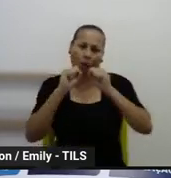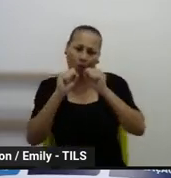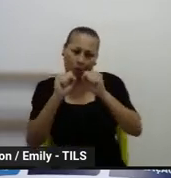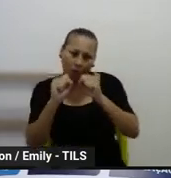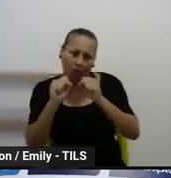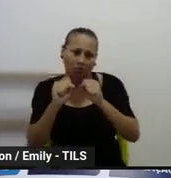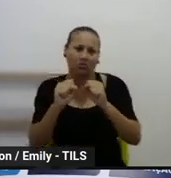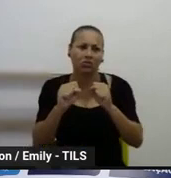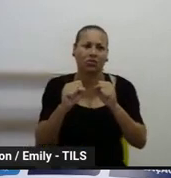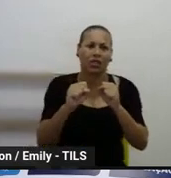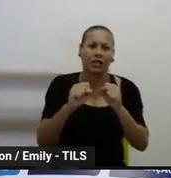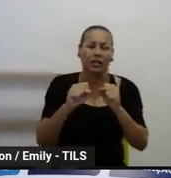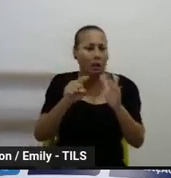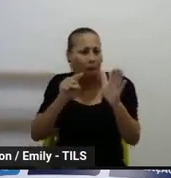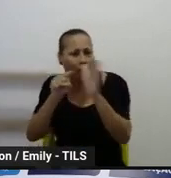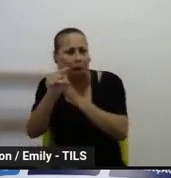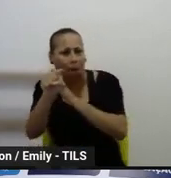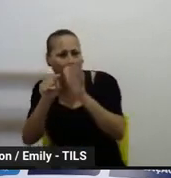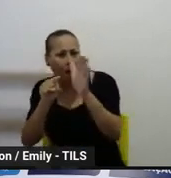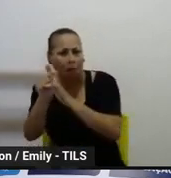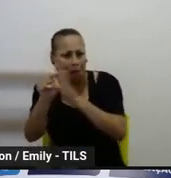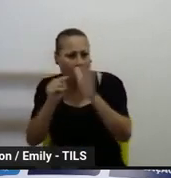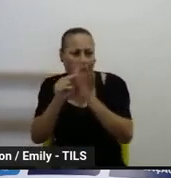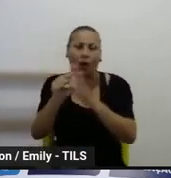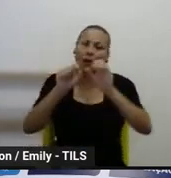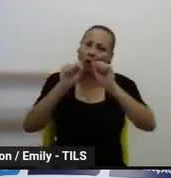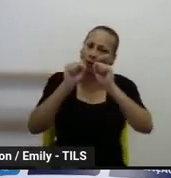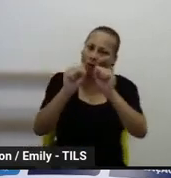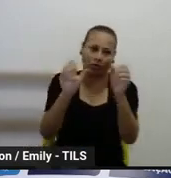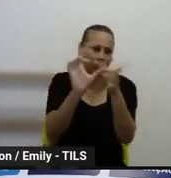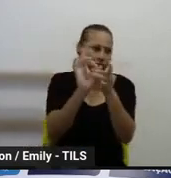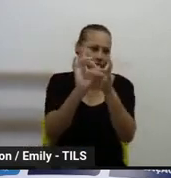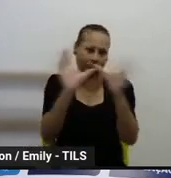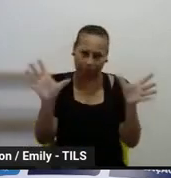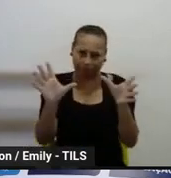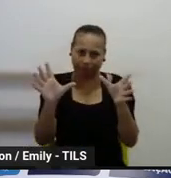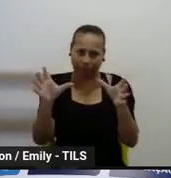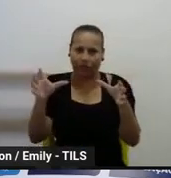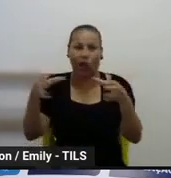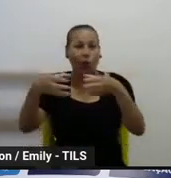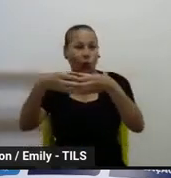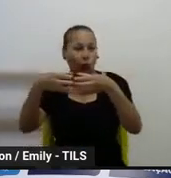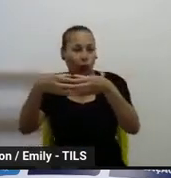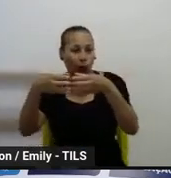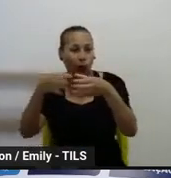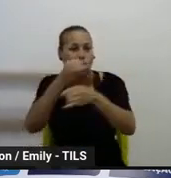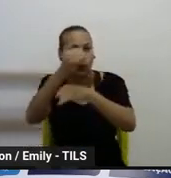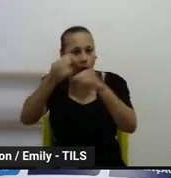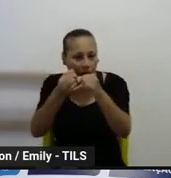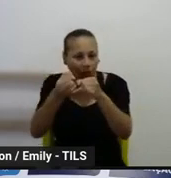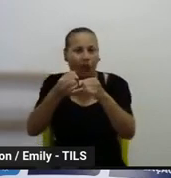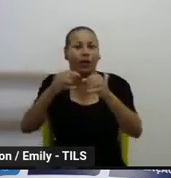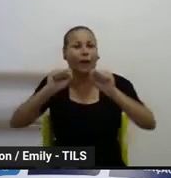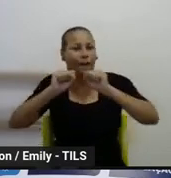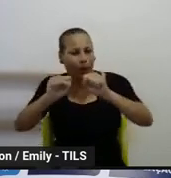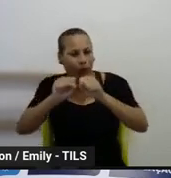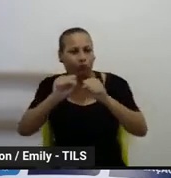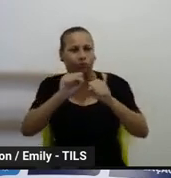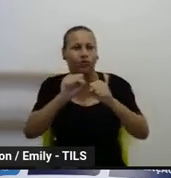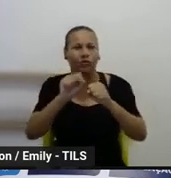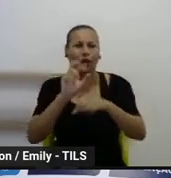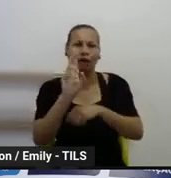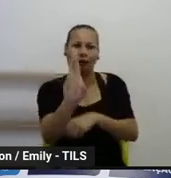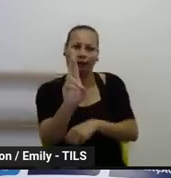se quiserem fazer alguma pergunta, gente tem uma equipe que está acompanhando o chat e que vai estar